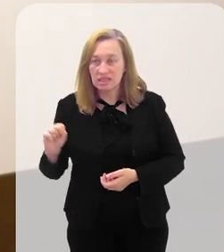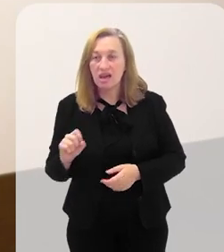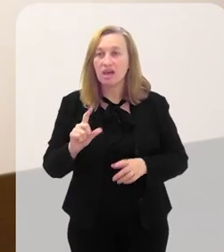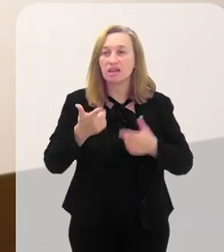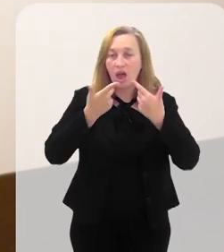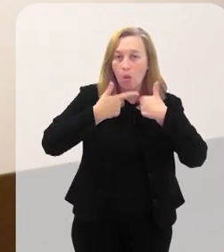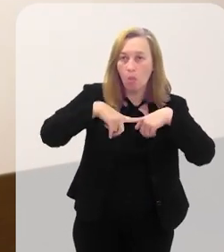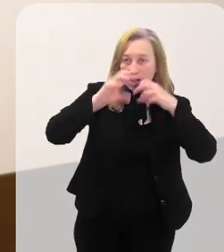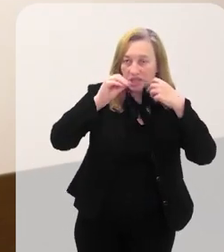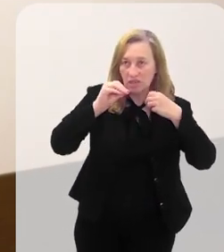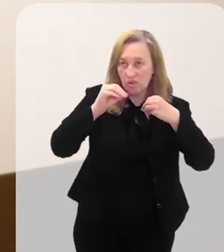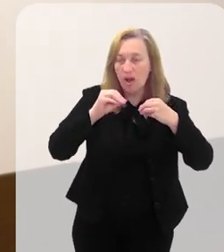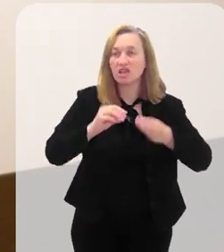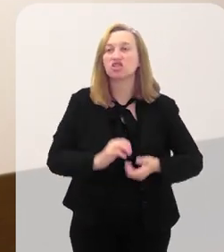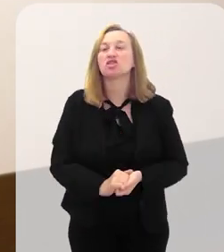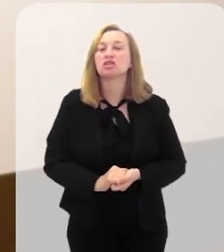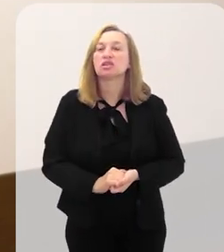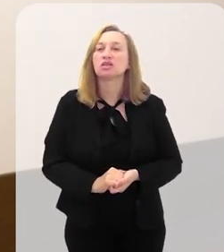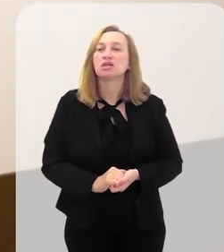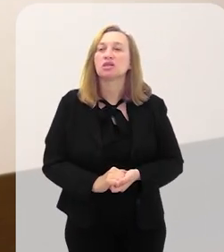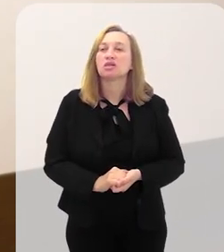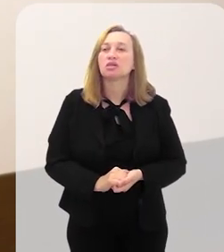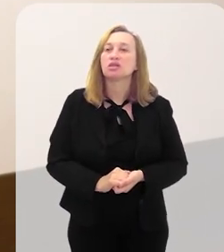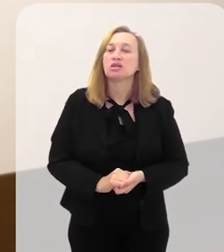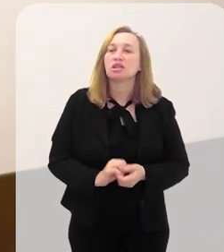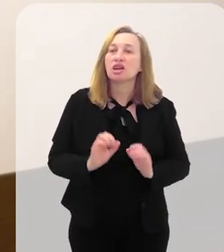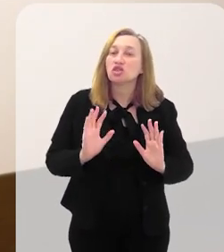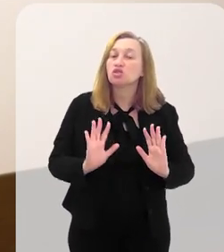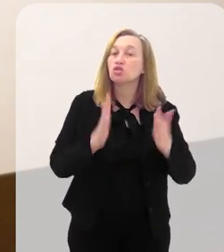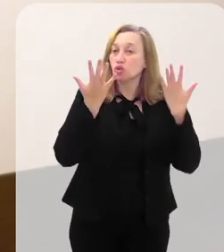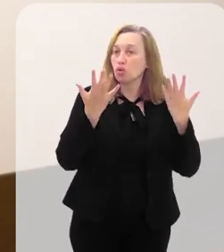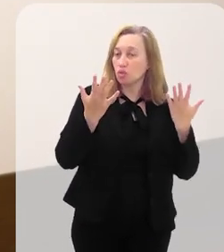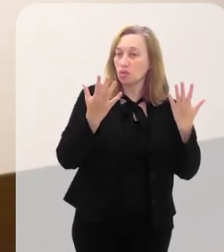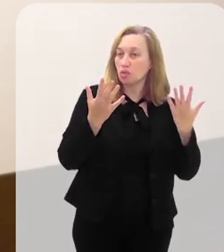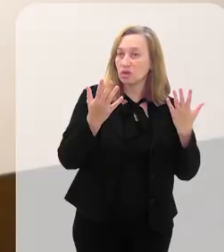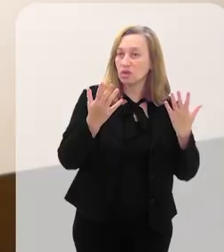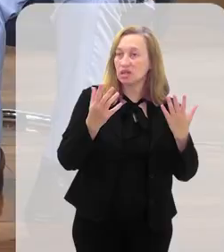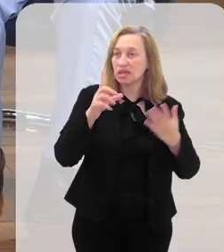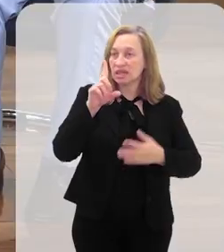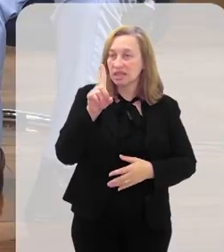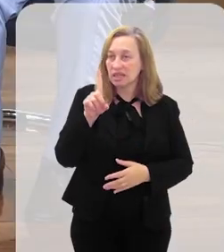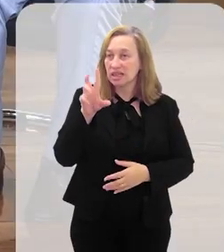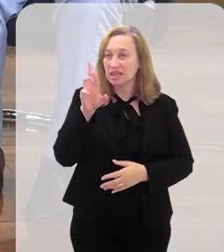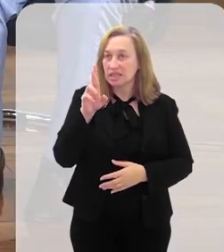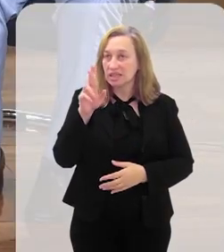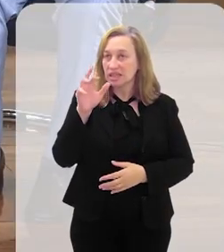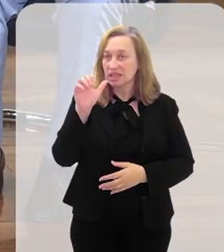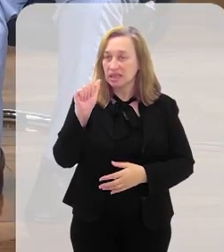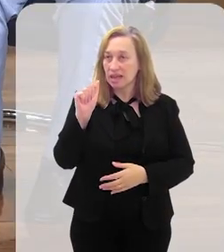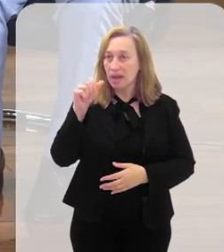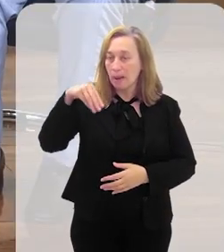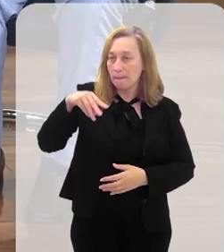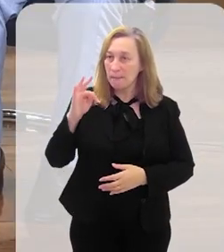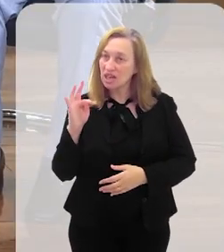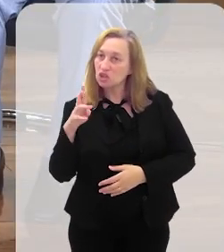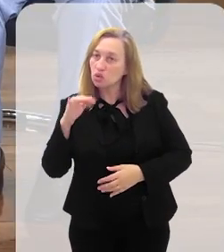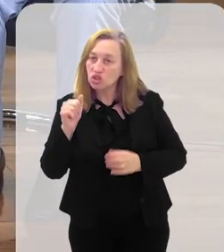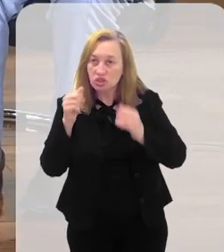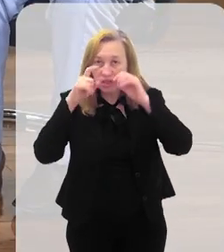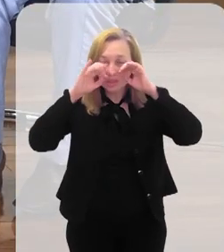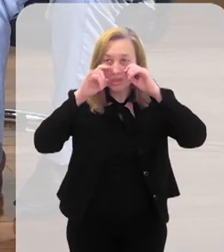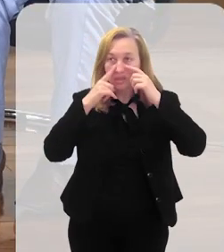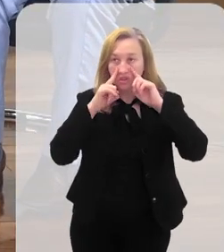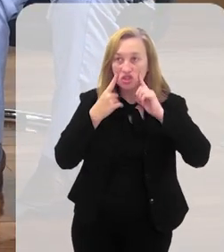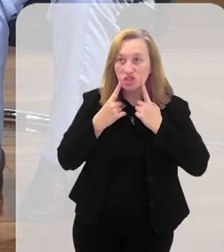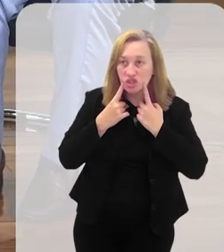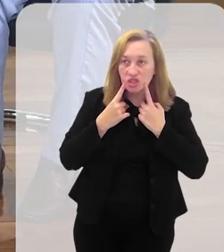Então, está uma linguagem, porque é entretenimento, é show, dramaturgia, e documentário